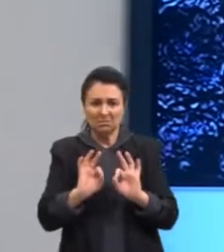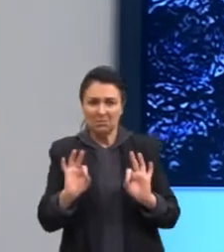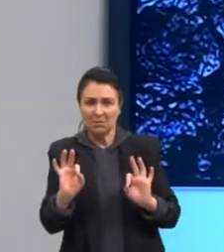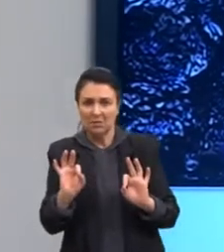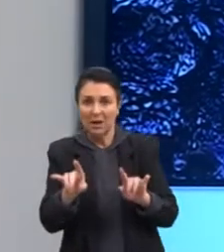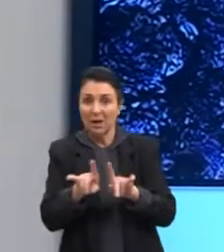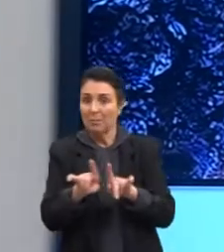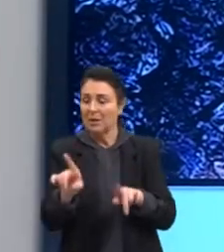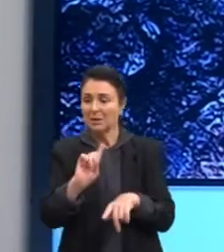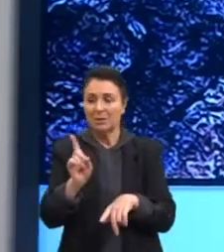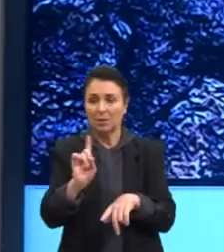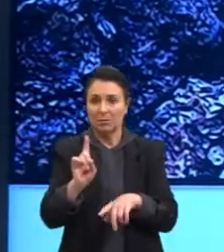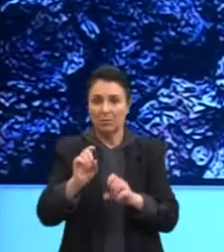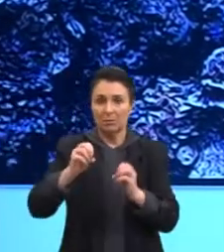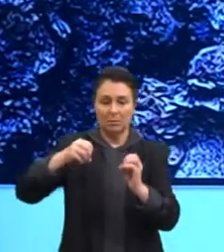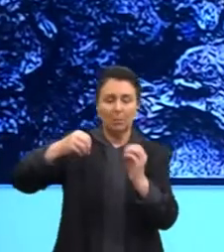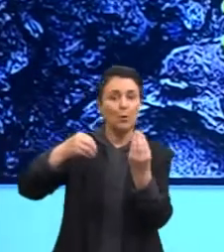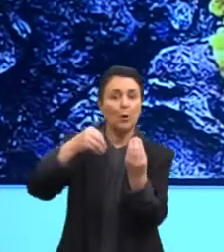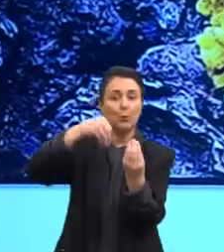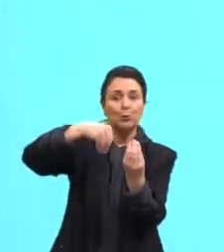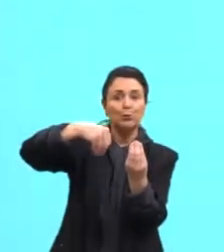Mas não são fungos.